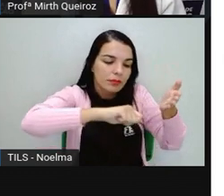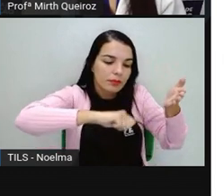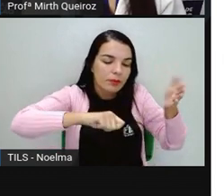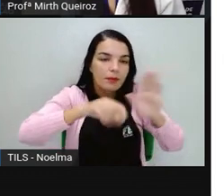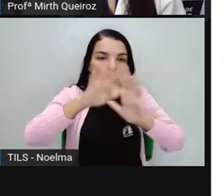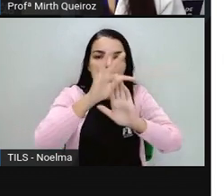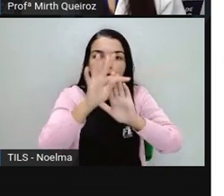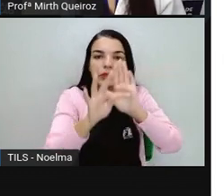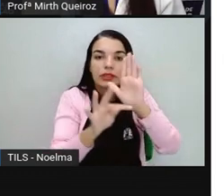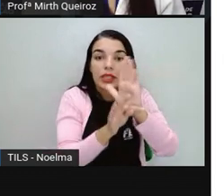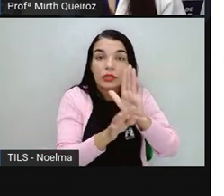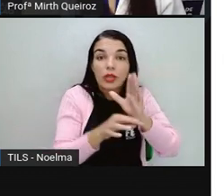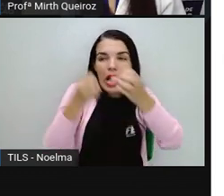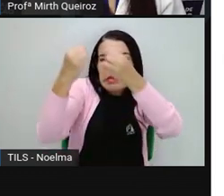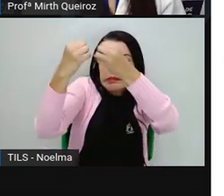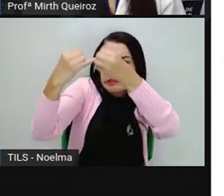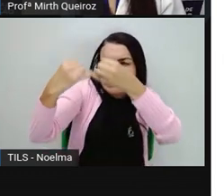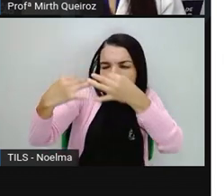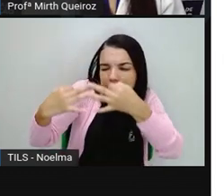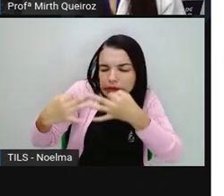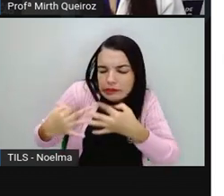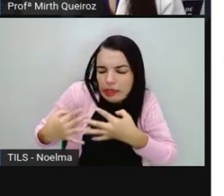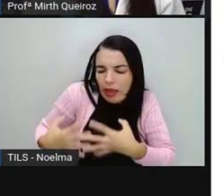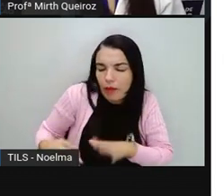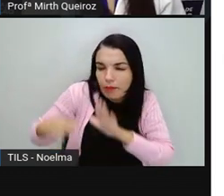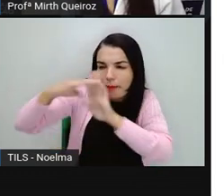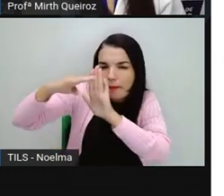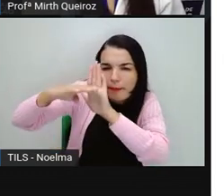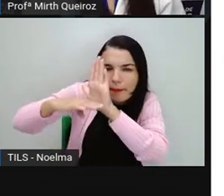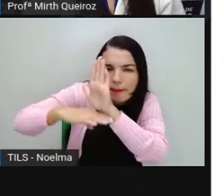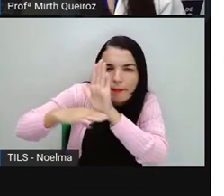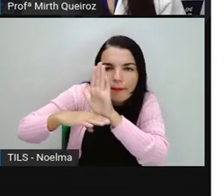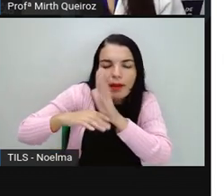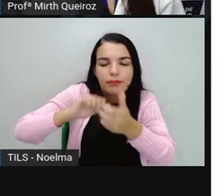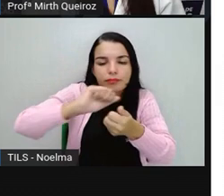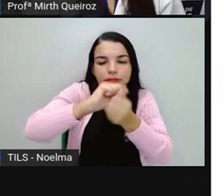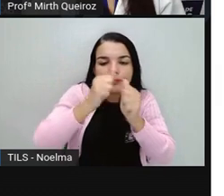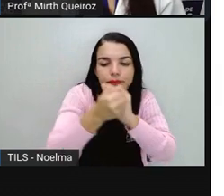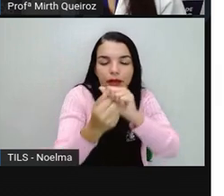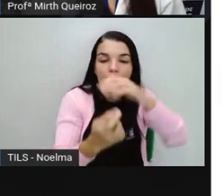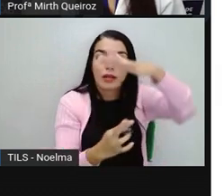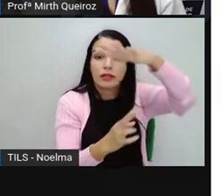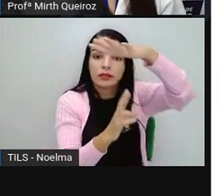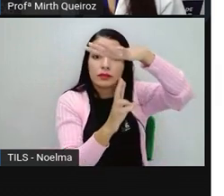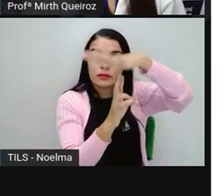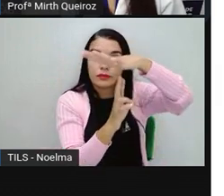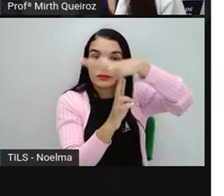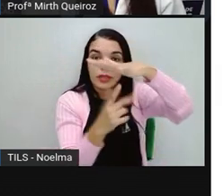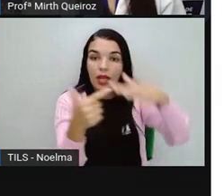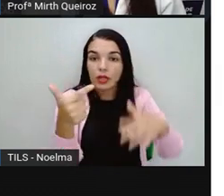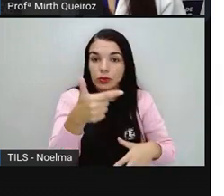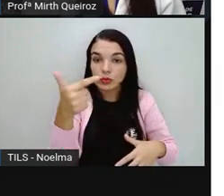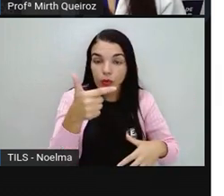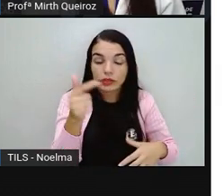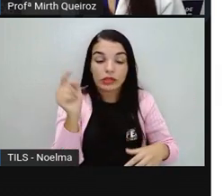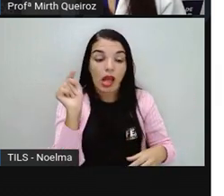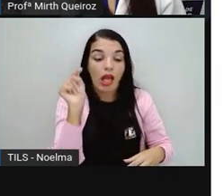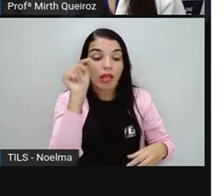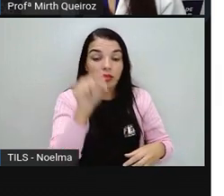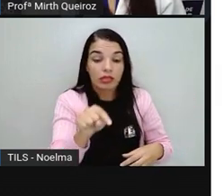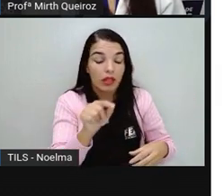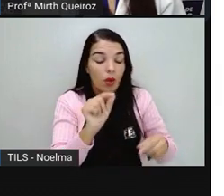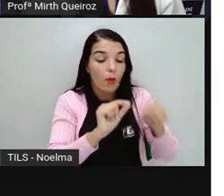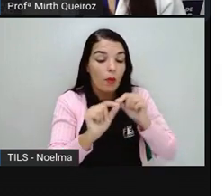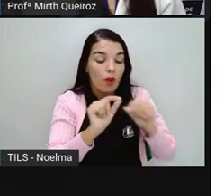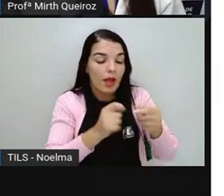descrevendo aí essa obra de arte de Tarsila do Amaral, A Feira 2. E nele descreva todos